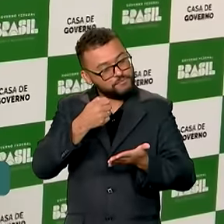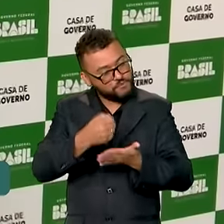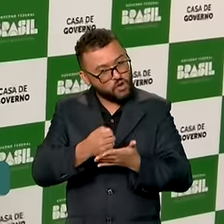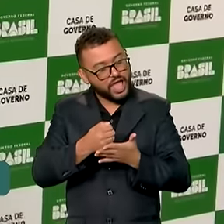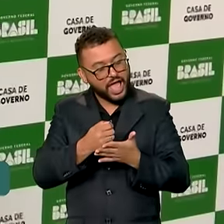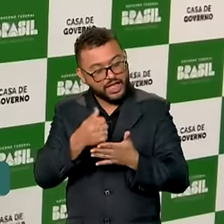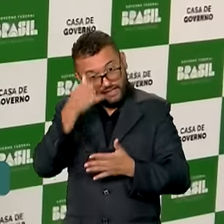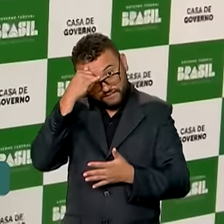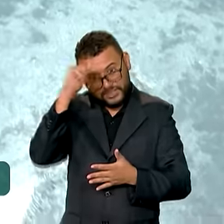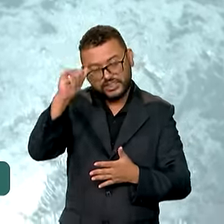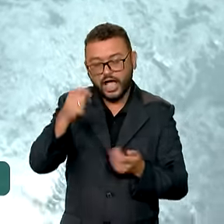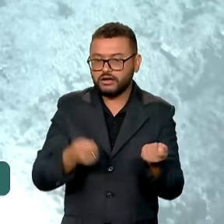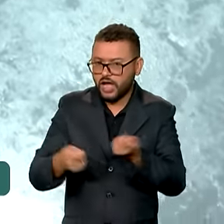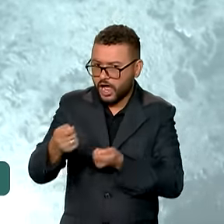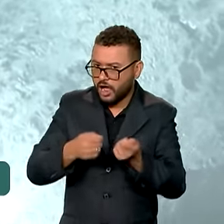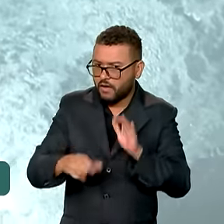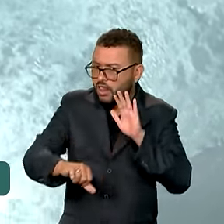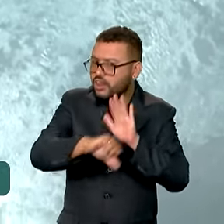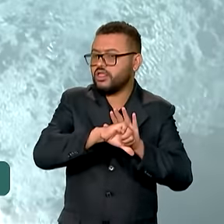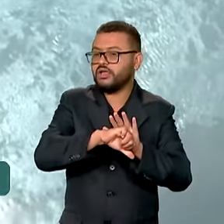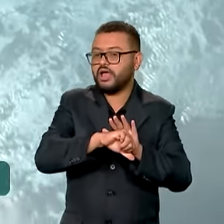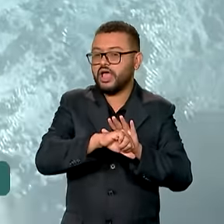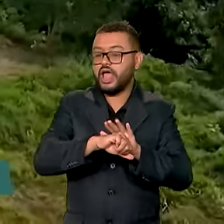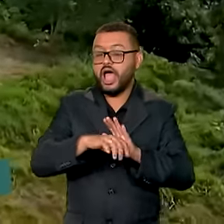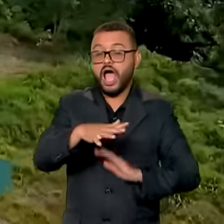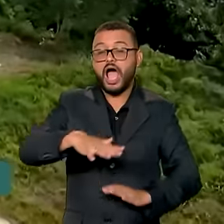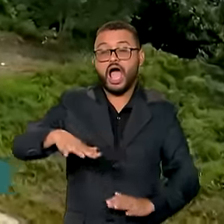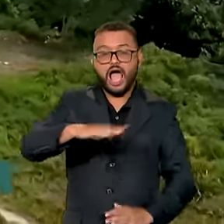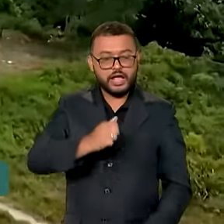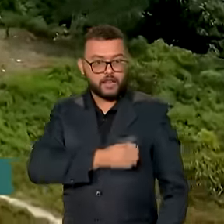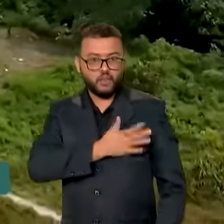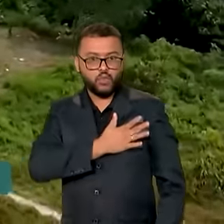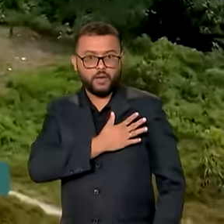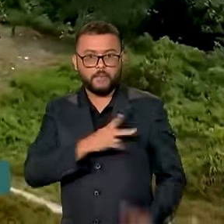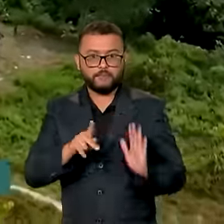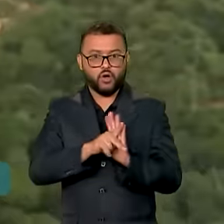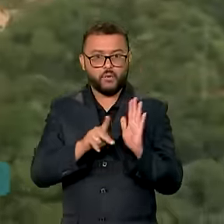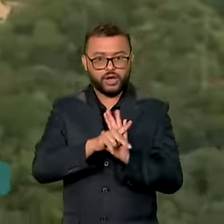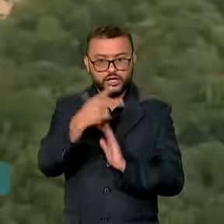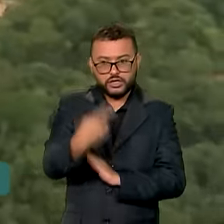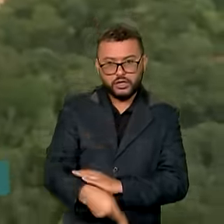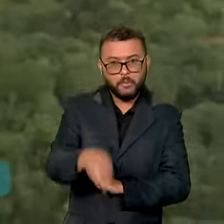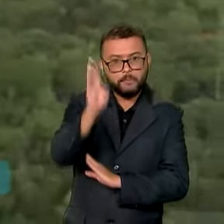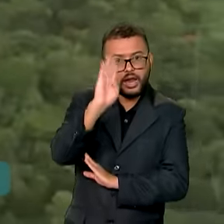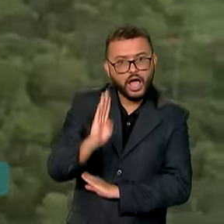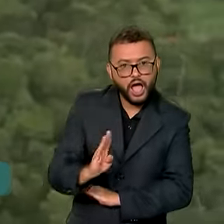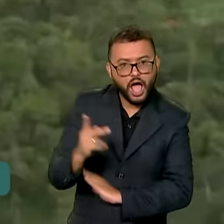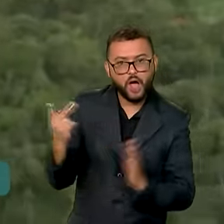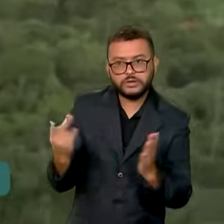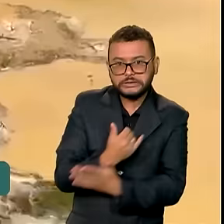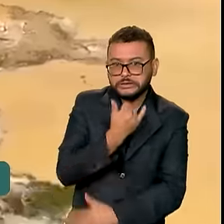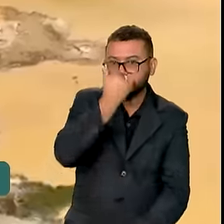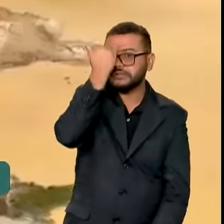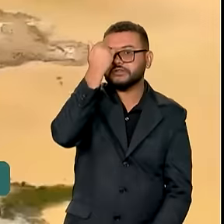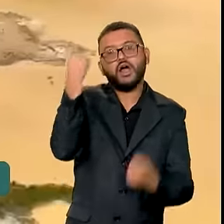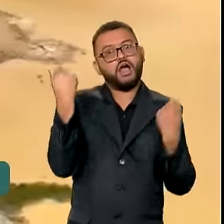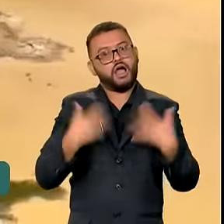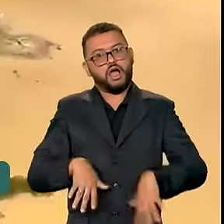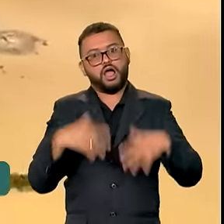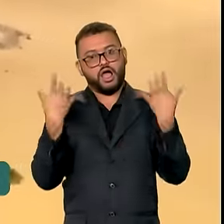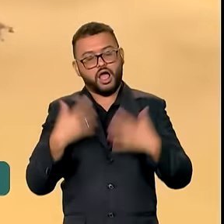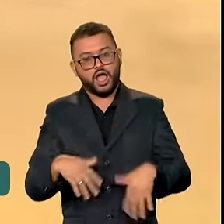de repressão ao garimpo ilegal. A terra Yanomami é o maior território indígena do Brasil e tem enfrentado casos graves,